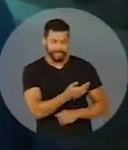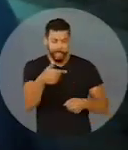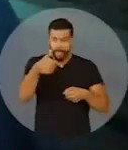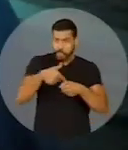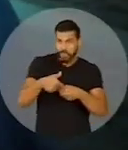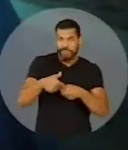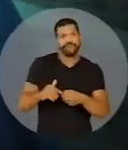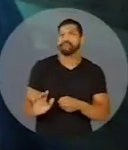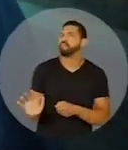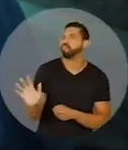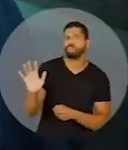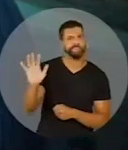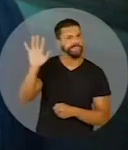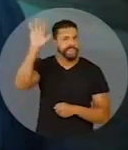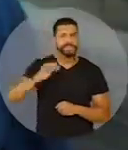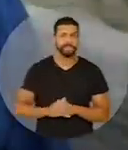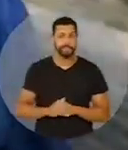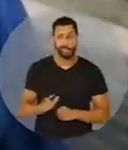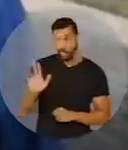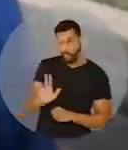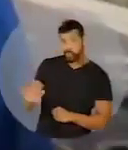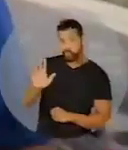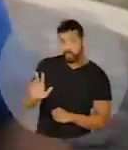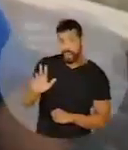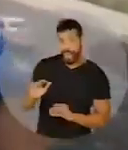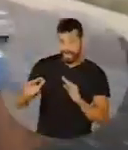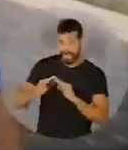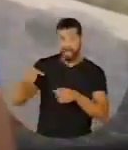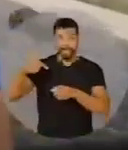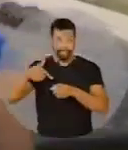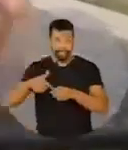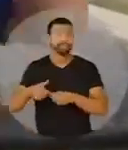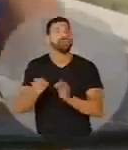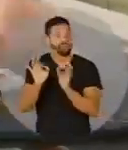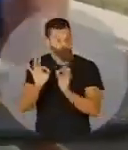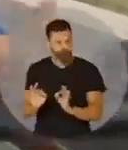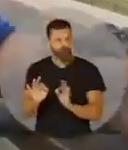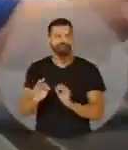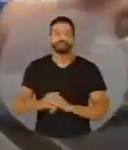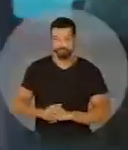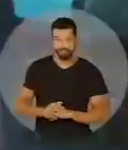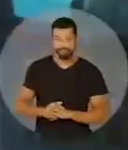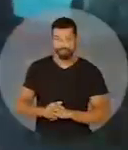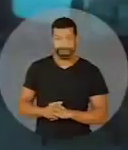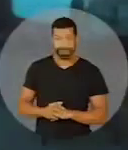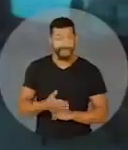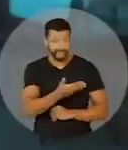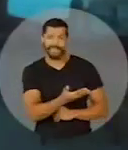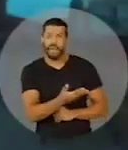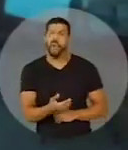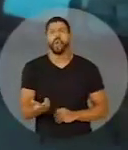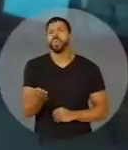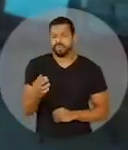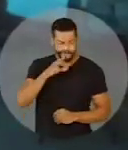aqui o preço dos combustíveis está sempre caro. Com o Lula vamos ter gás e combustível com preços justos de novo. Com esse daqui